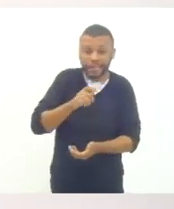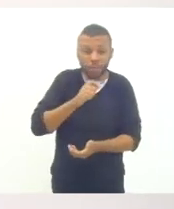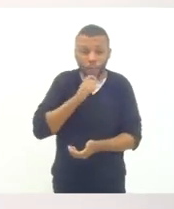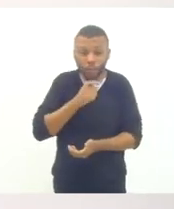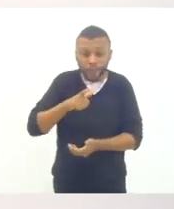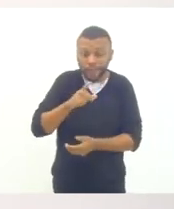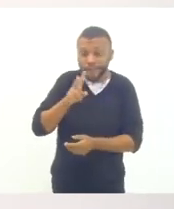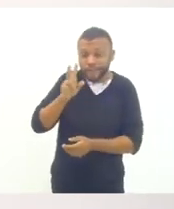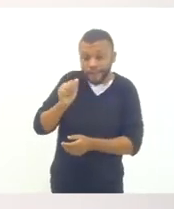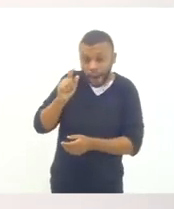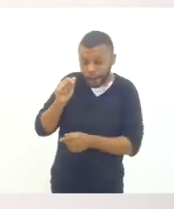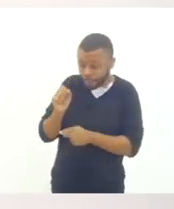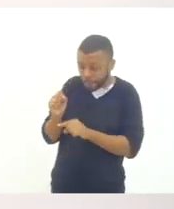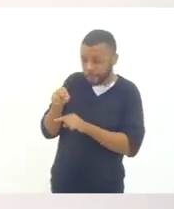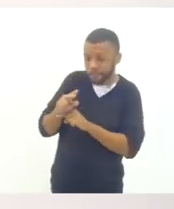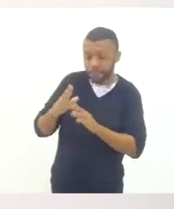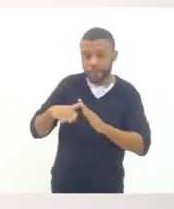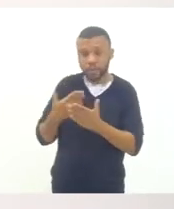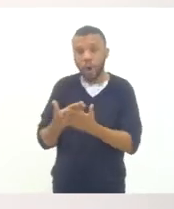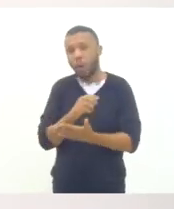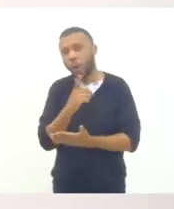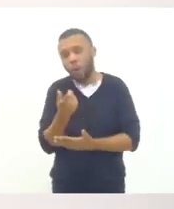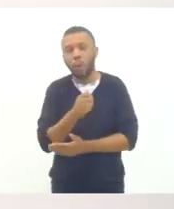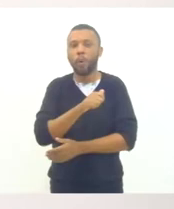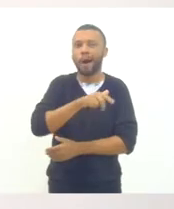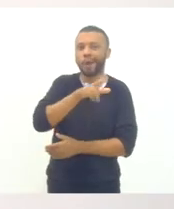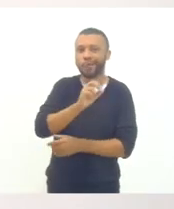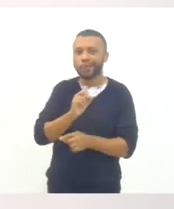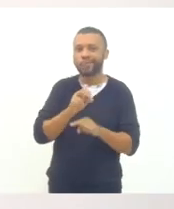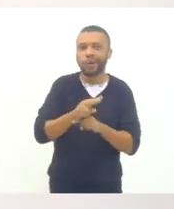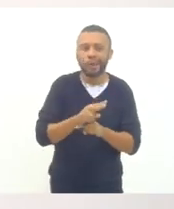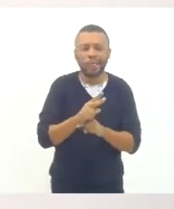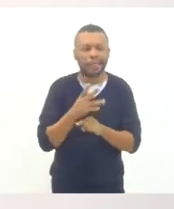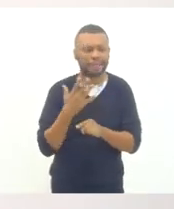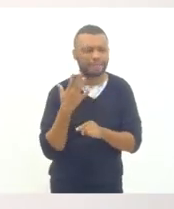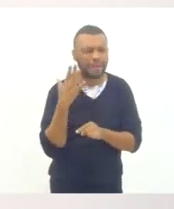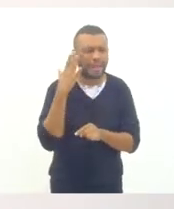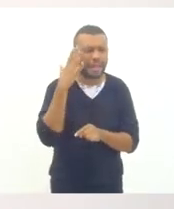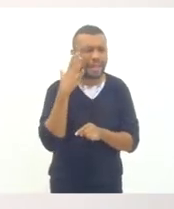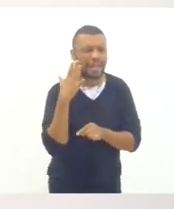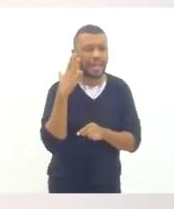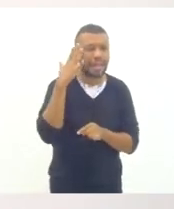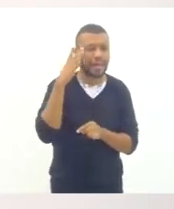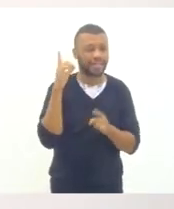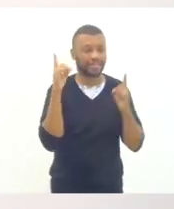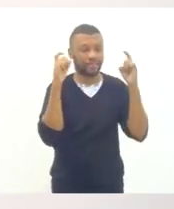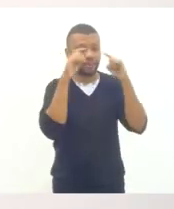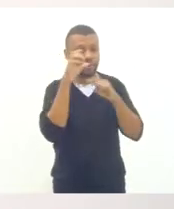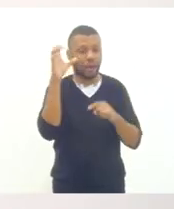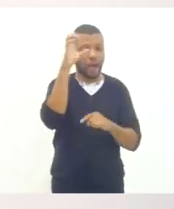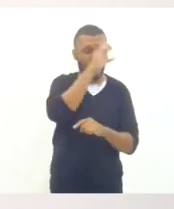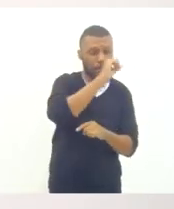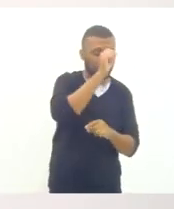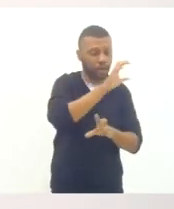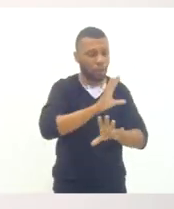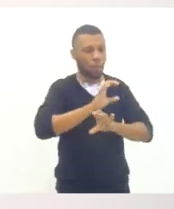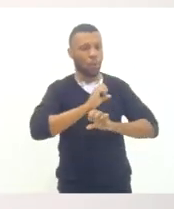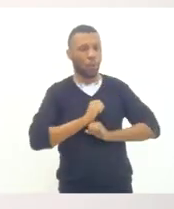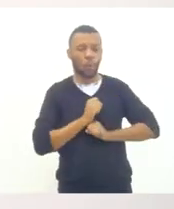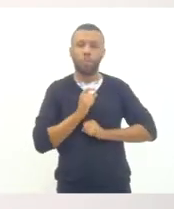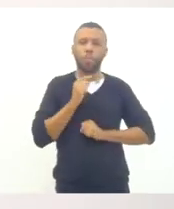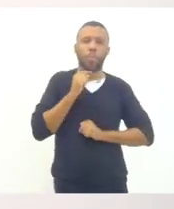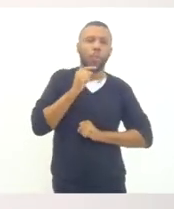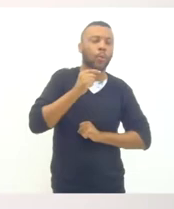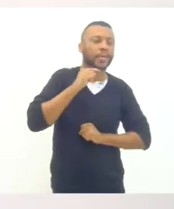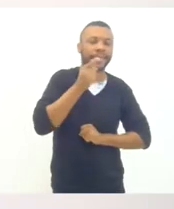ou aqueles que entram na escola e têm dificuldade de aprender consigam não vivenciar mais esse tipo de realidade. Para isso, a gente